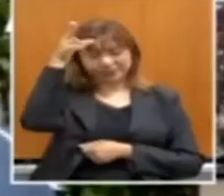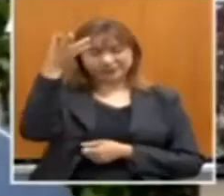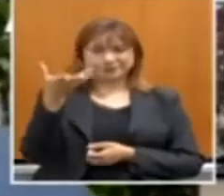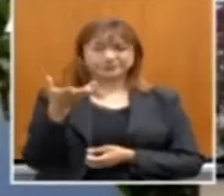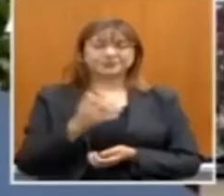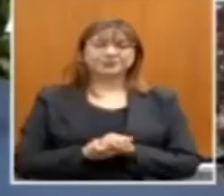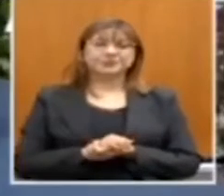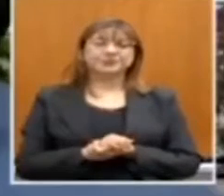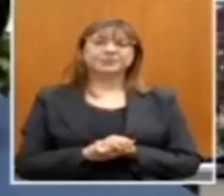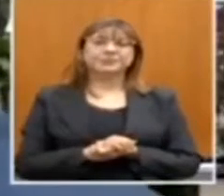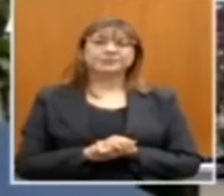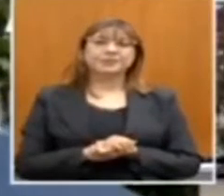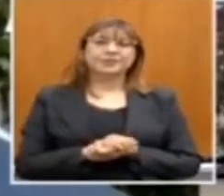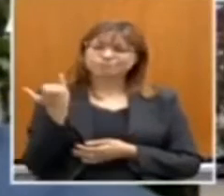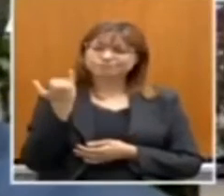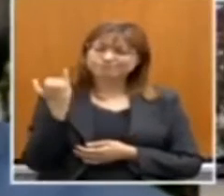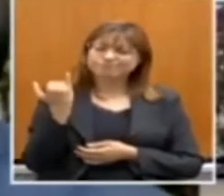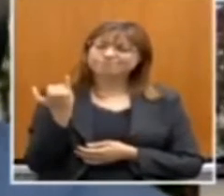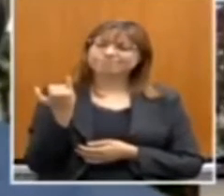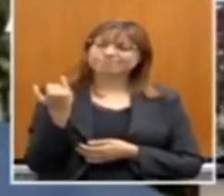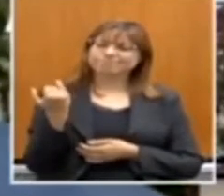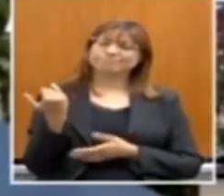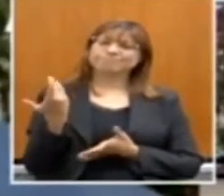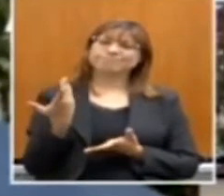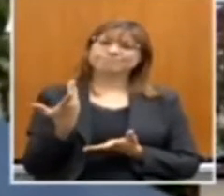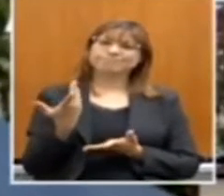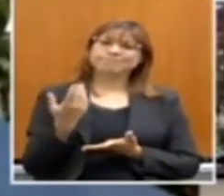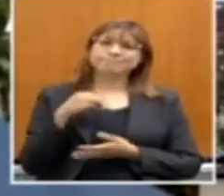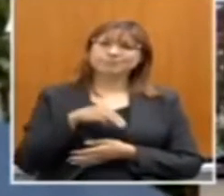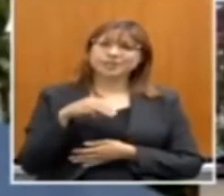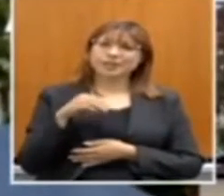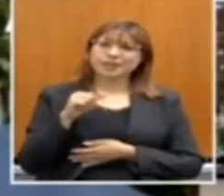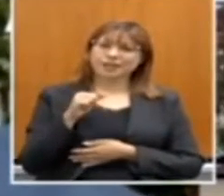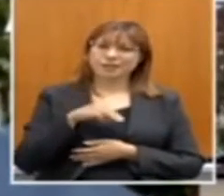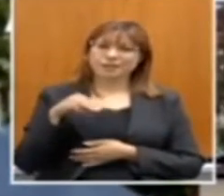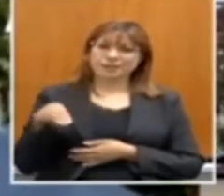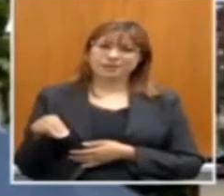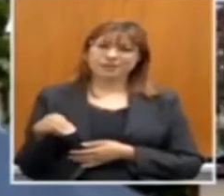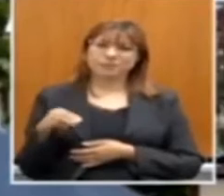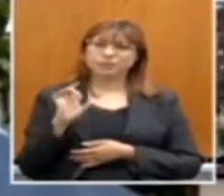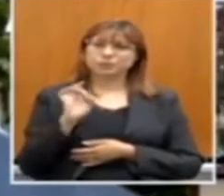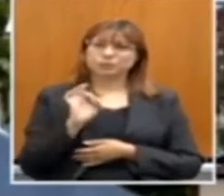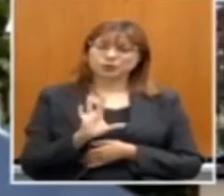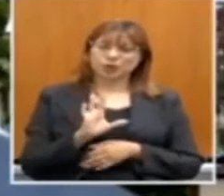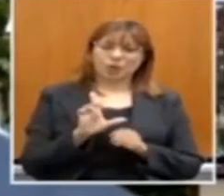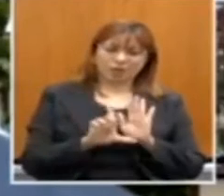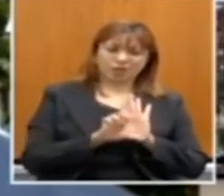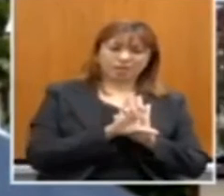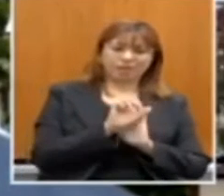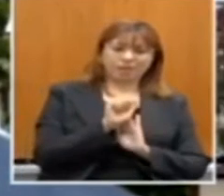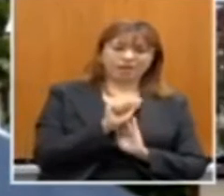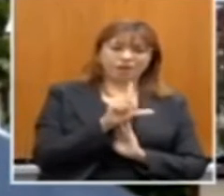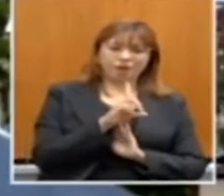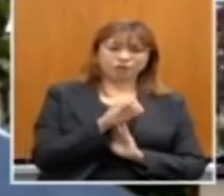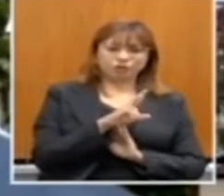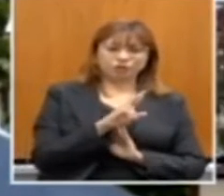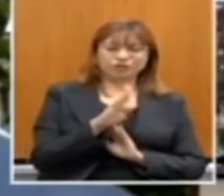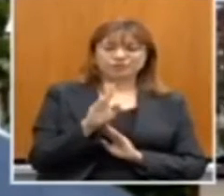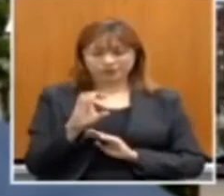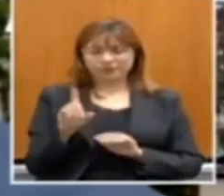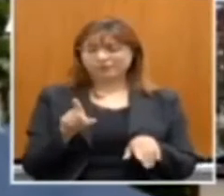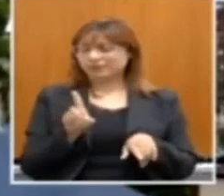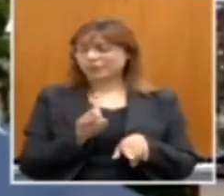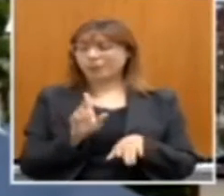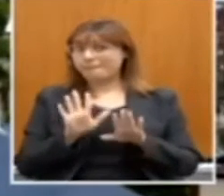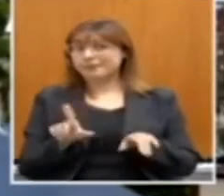Tem sido tão fundamental, Juvan, a articulação com a AMM, não só para a Lei Aldeblanc, mas para a Secretaria de Cultura em